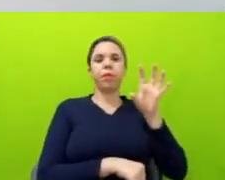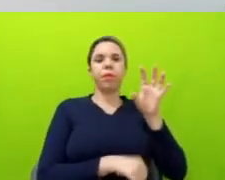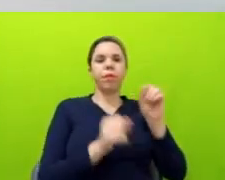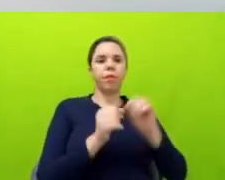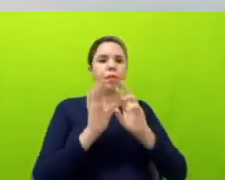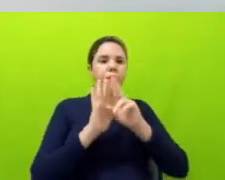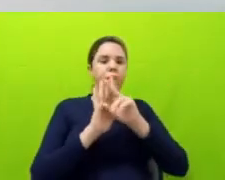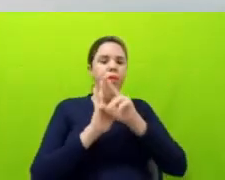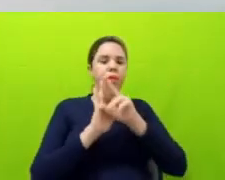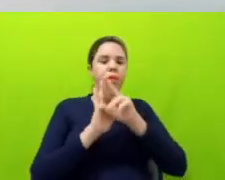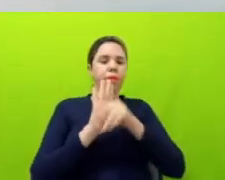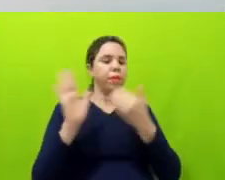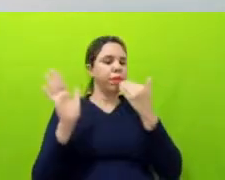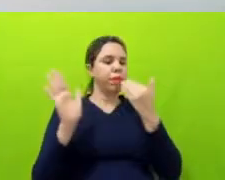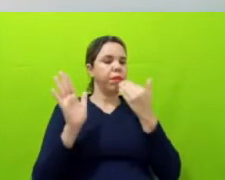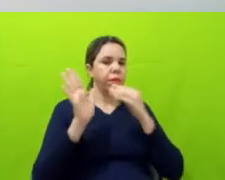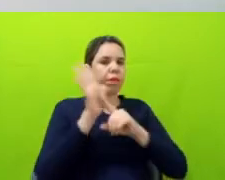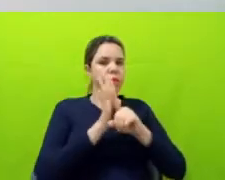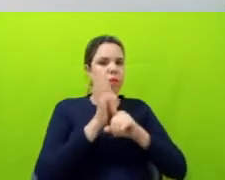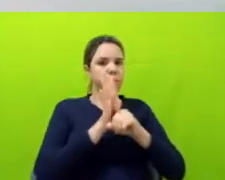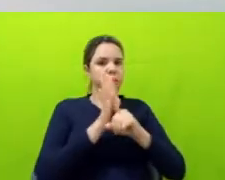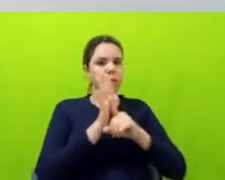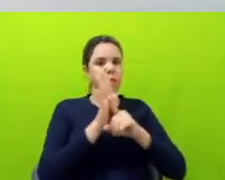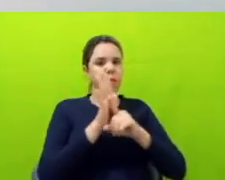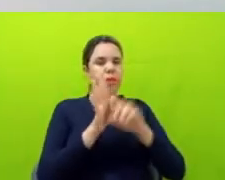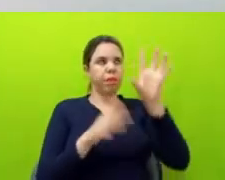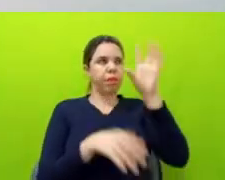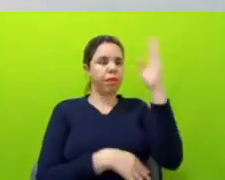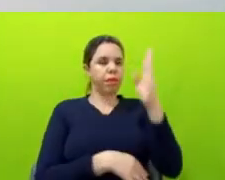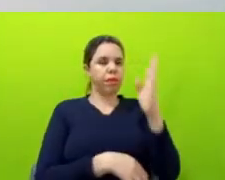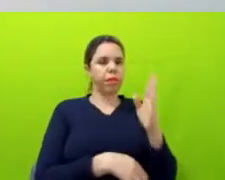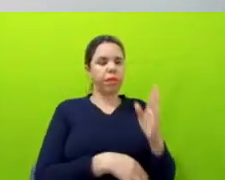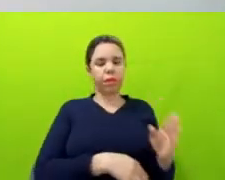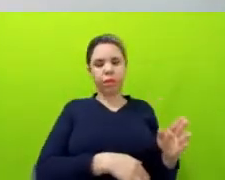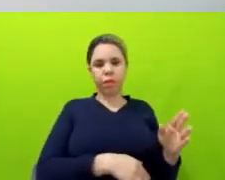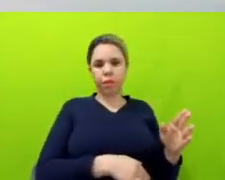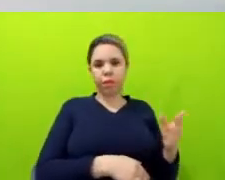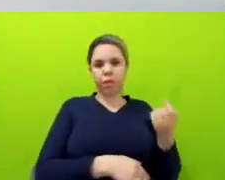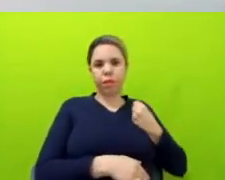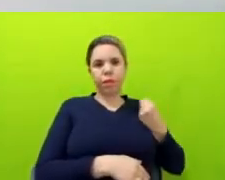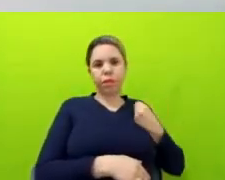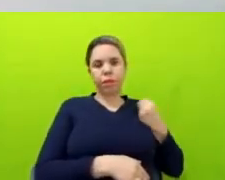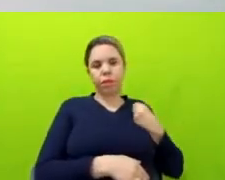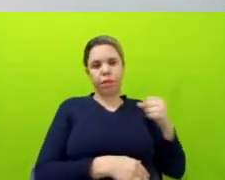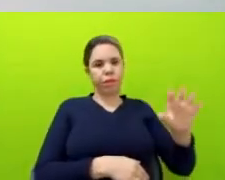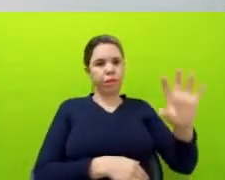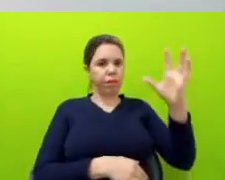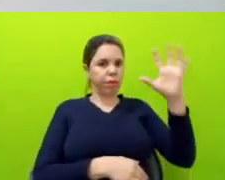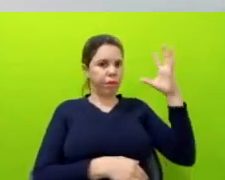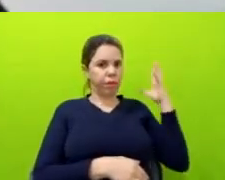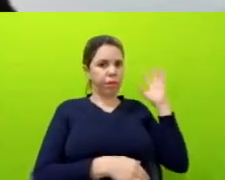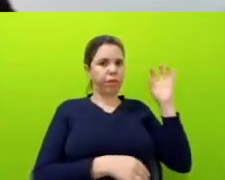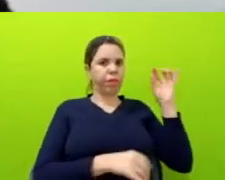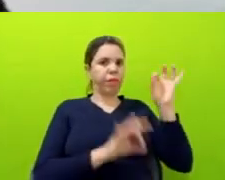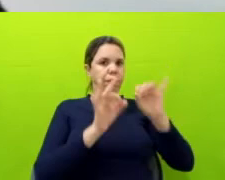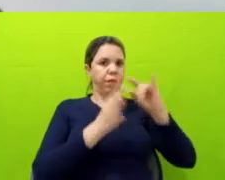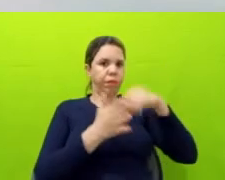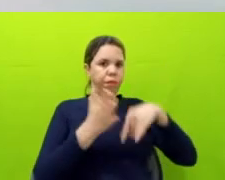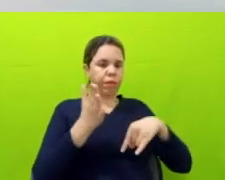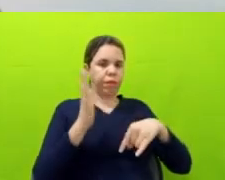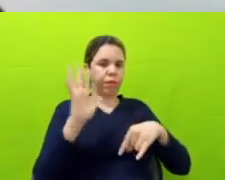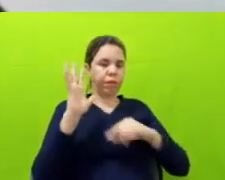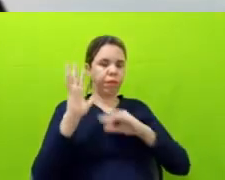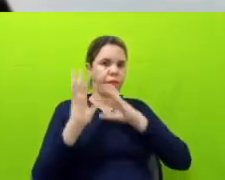de informação para os estados brasileiros sobre o código florestal, sobre regularização ambiental dos imóveis rurais,